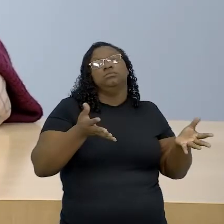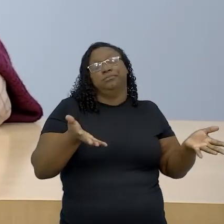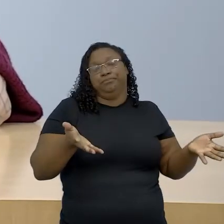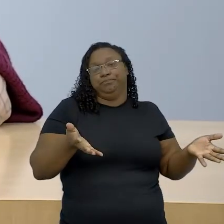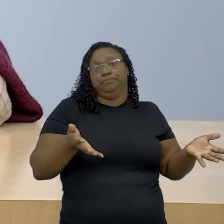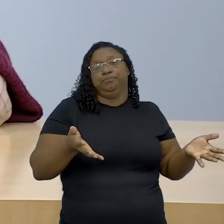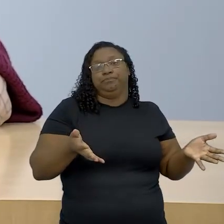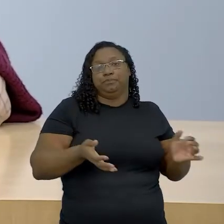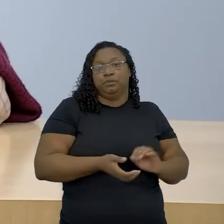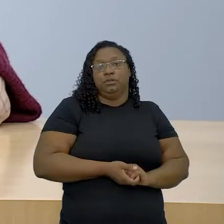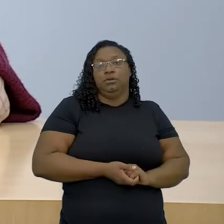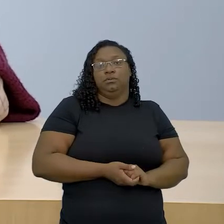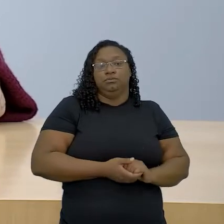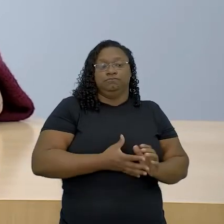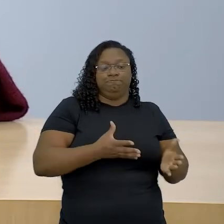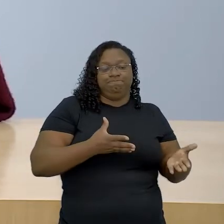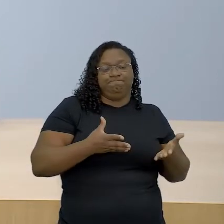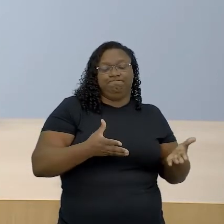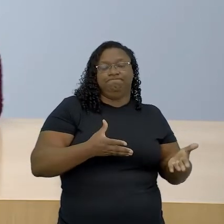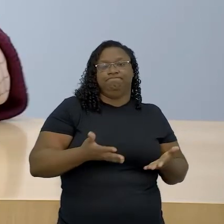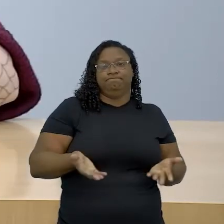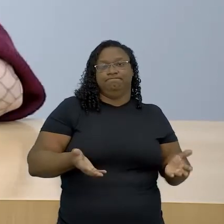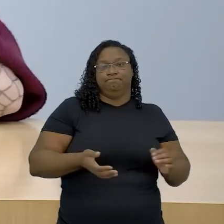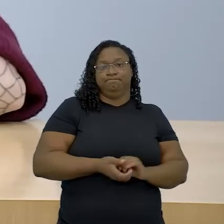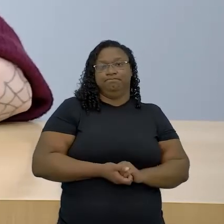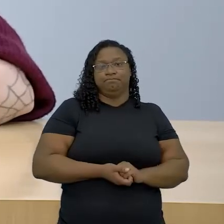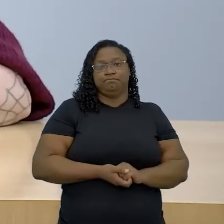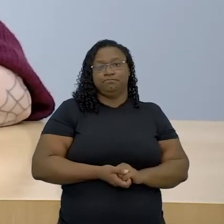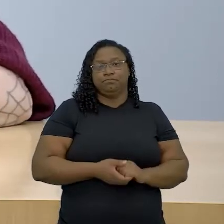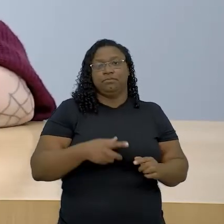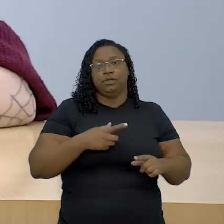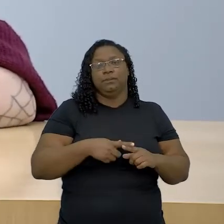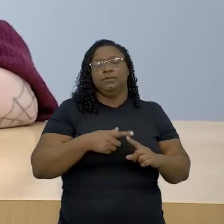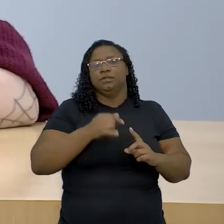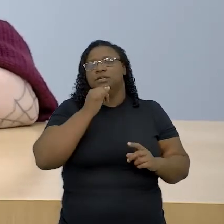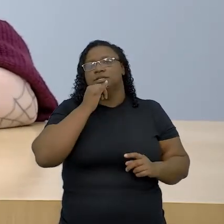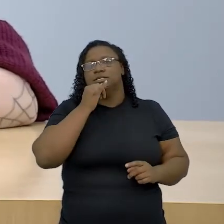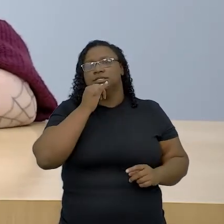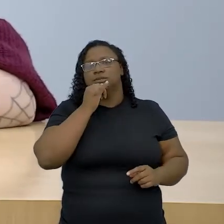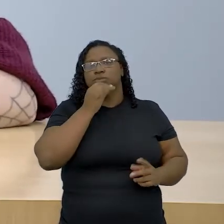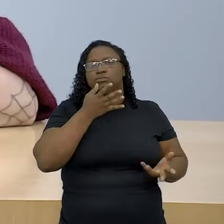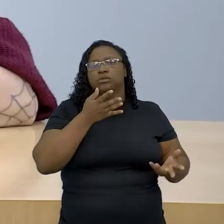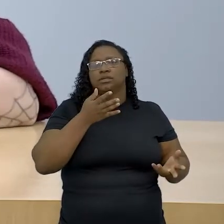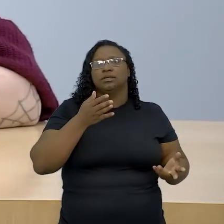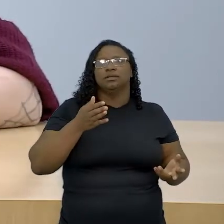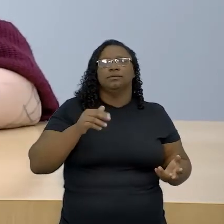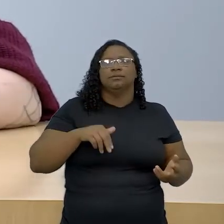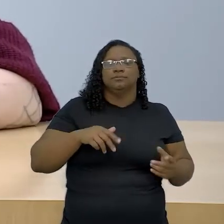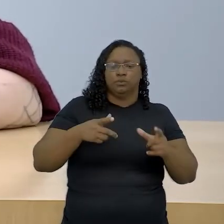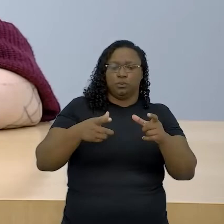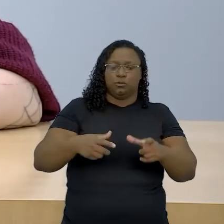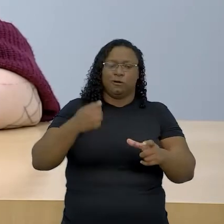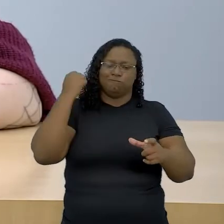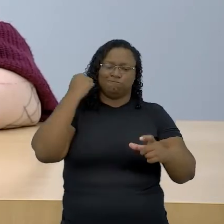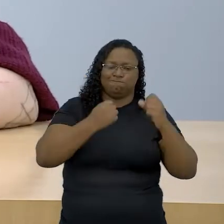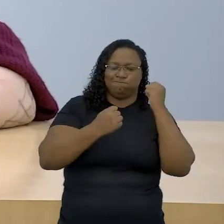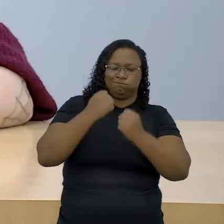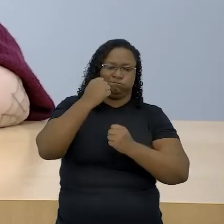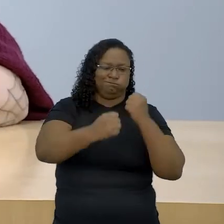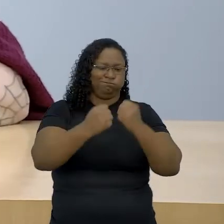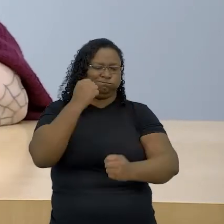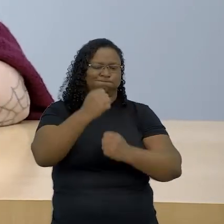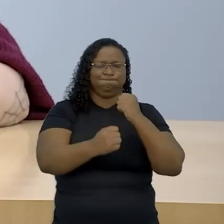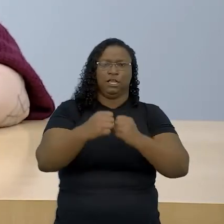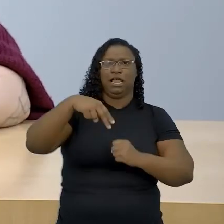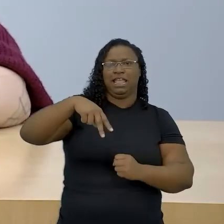das suas práticas de necropolítica. Porque, por exemplo, no holocausto nazista, foram 6 milhões de